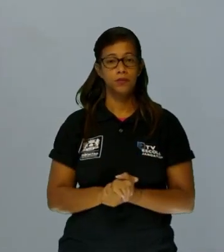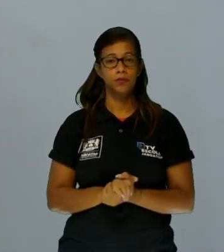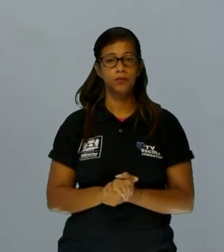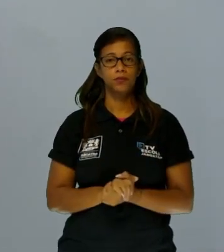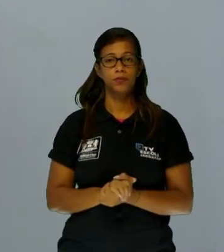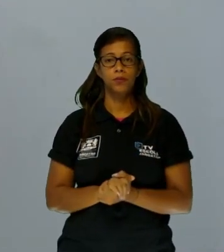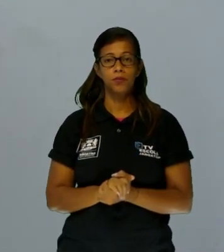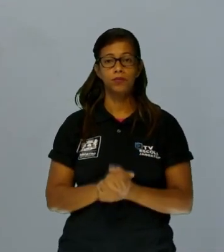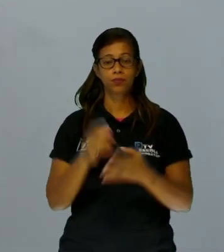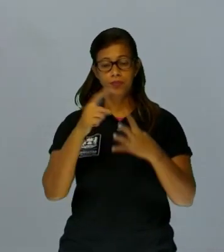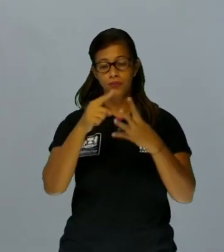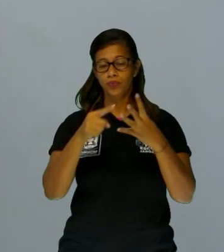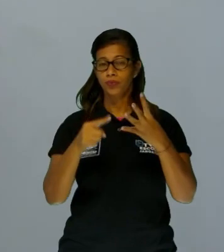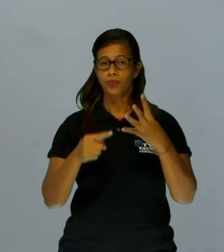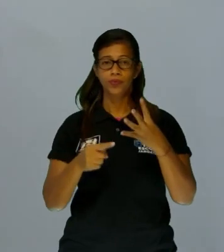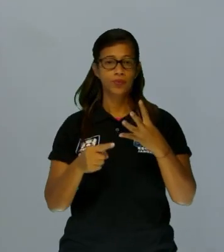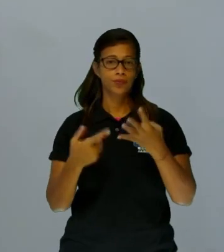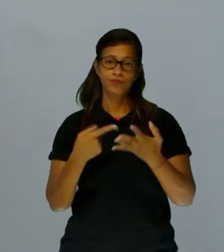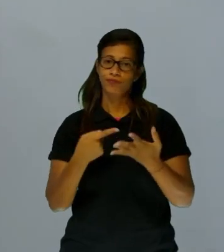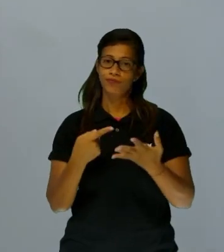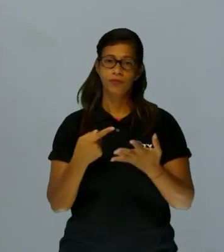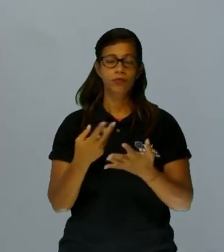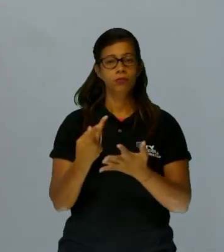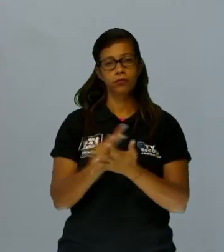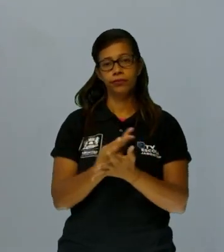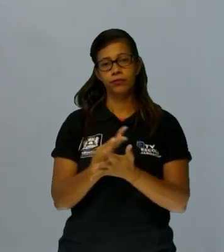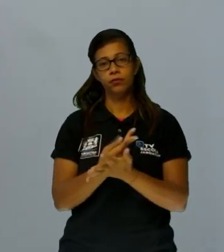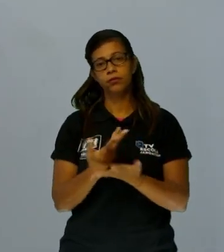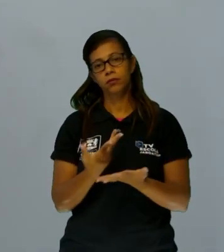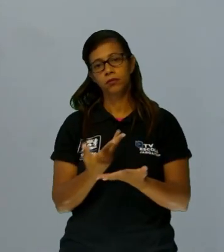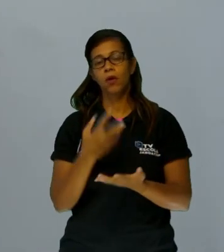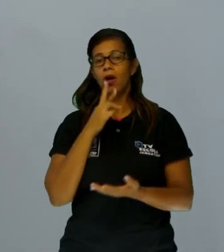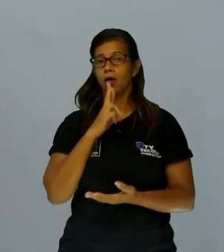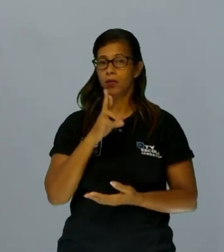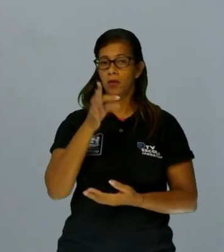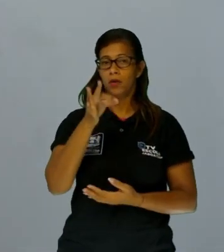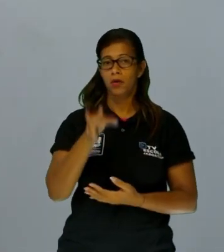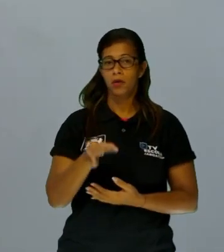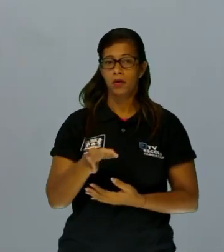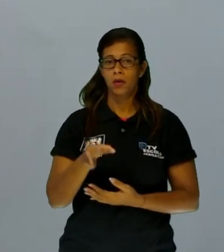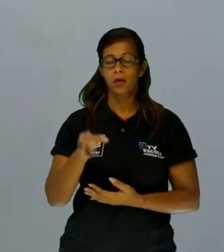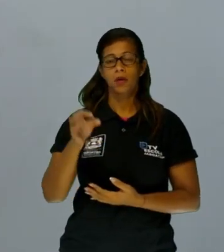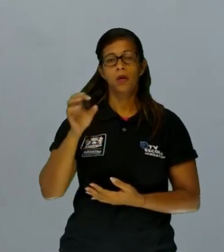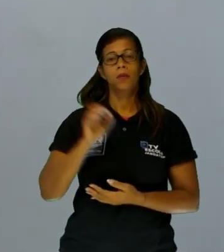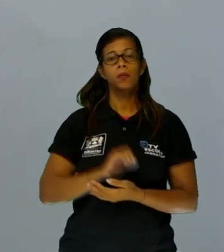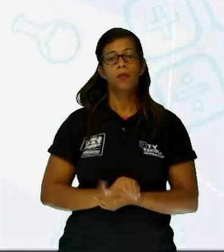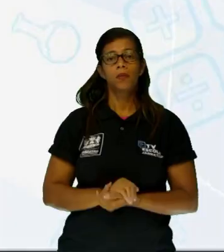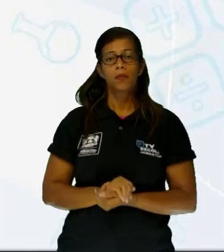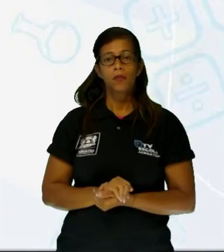né, foi o verdadeiro. Logo, nossa resposta fica aí por conta da letra E, NDA. Nenhuma das alternativas.